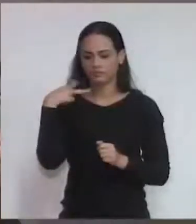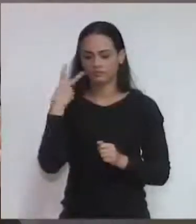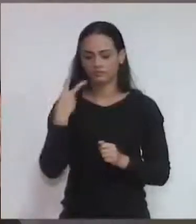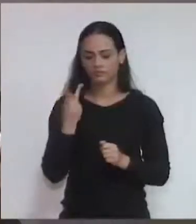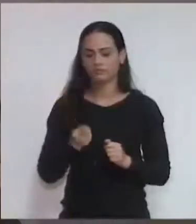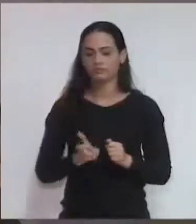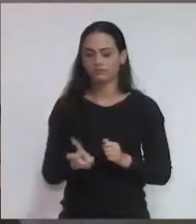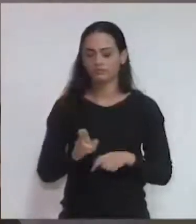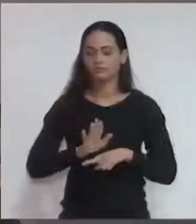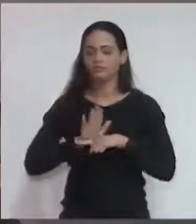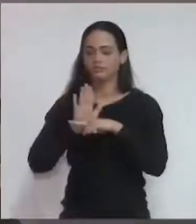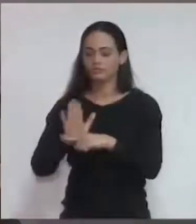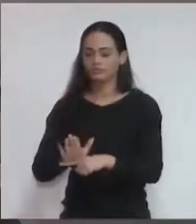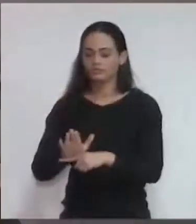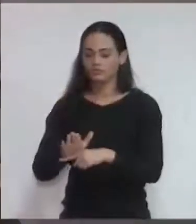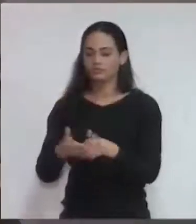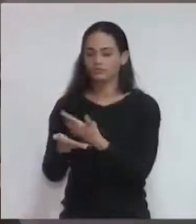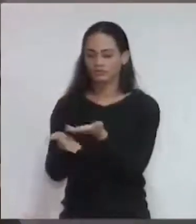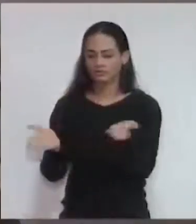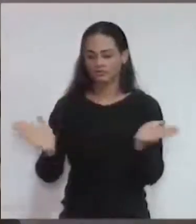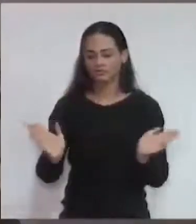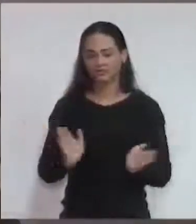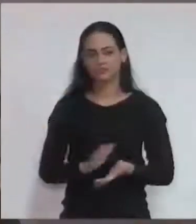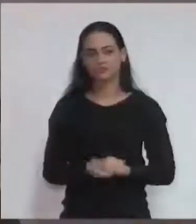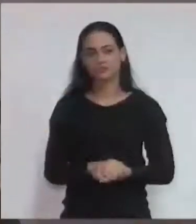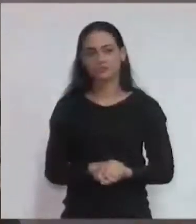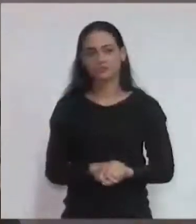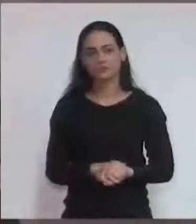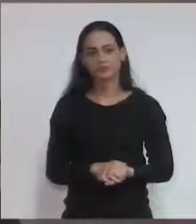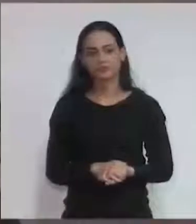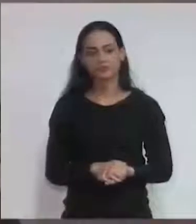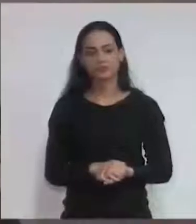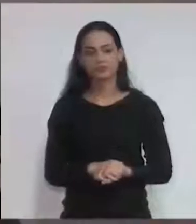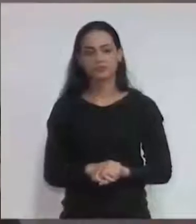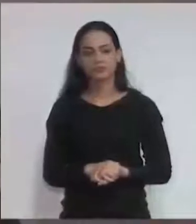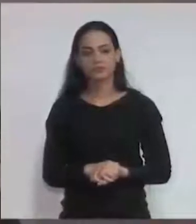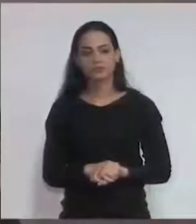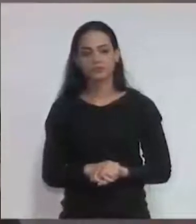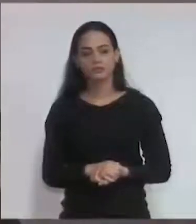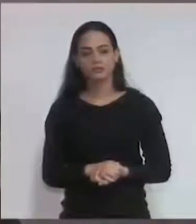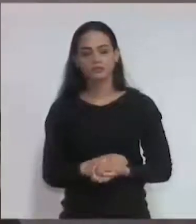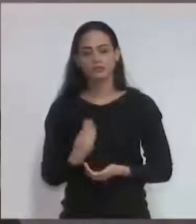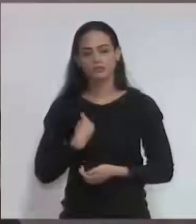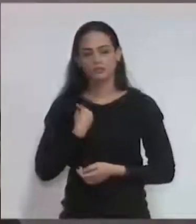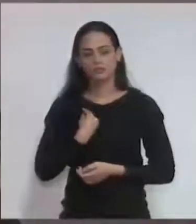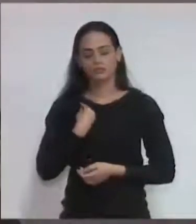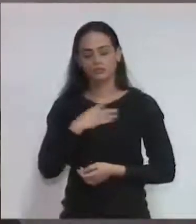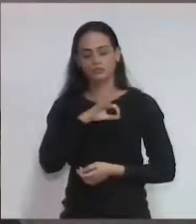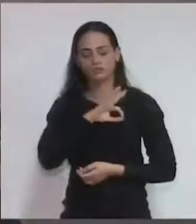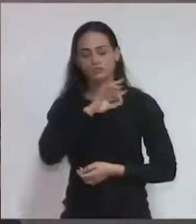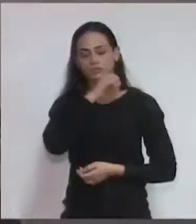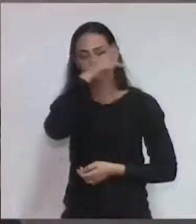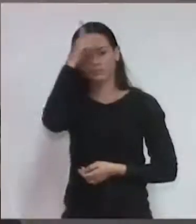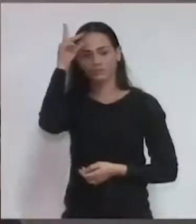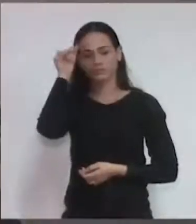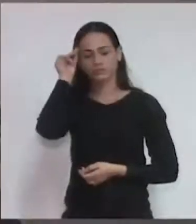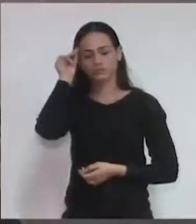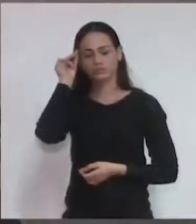melhor por vocês. Também agradecer a presença da Guarda Municipal, sempre presente, nosso amigo